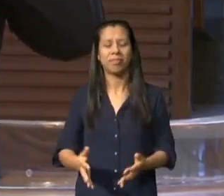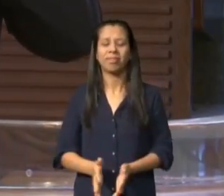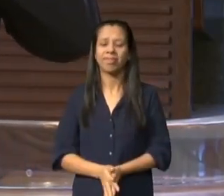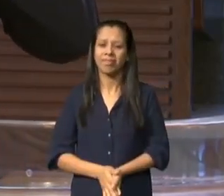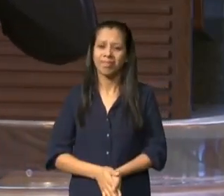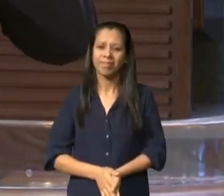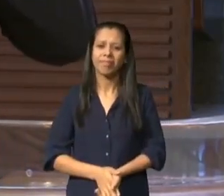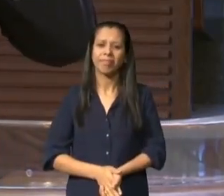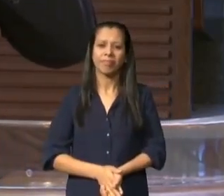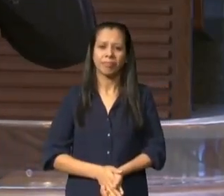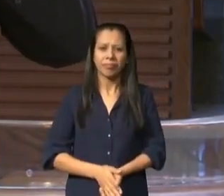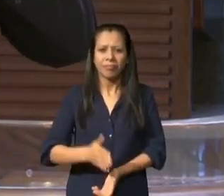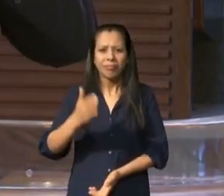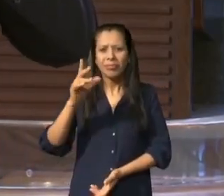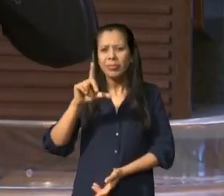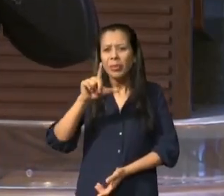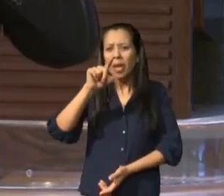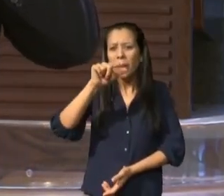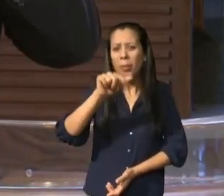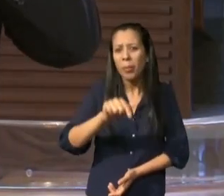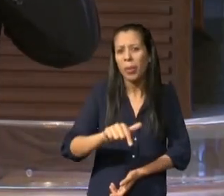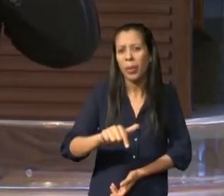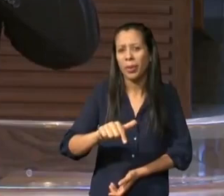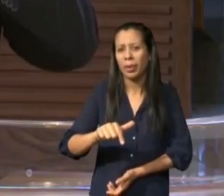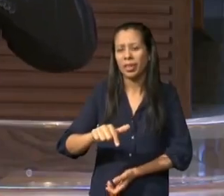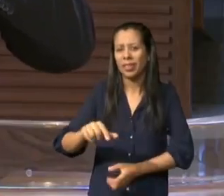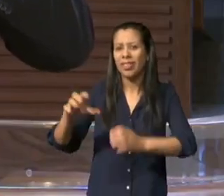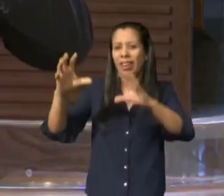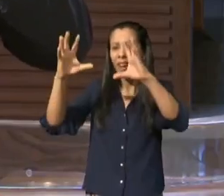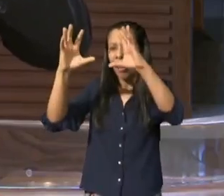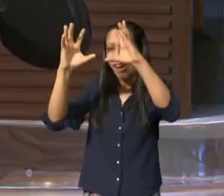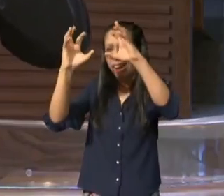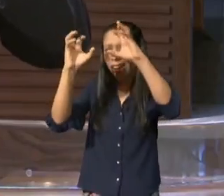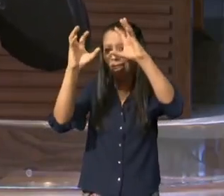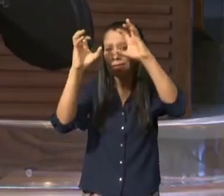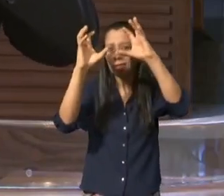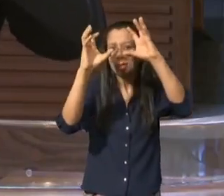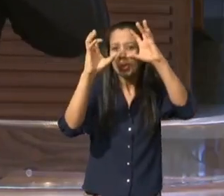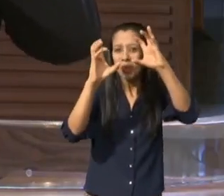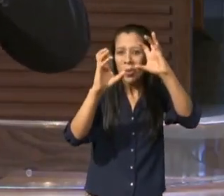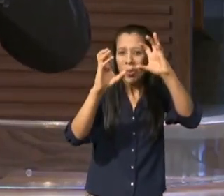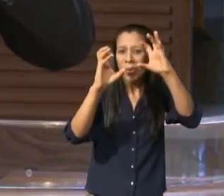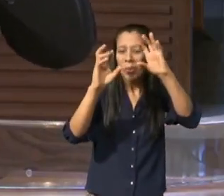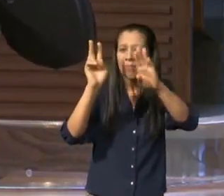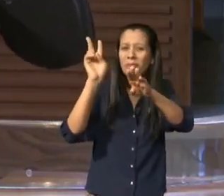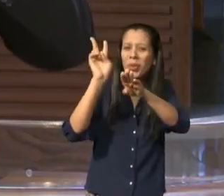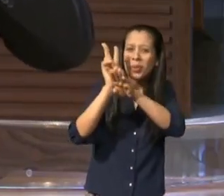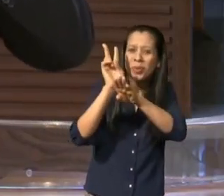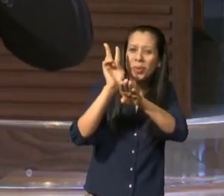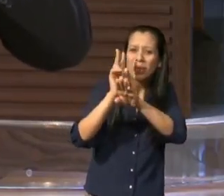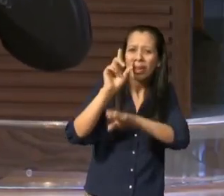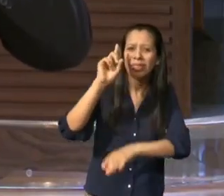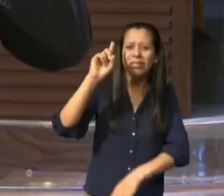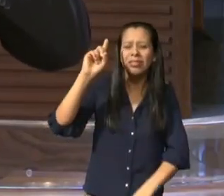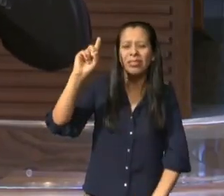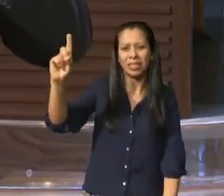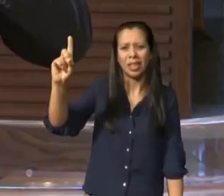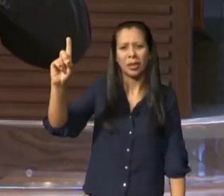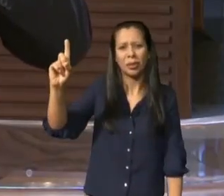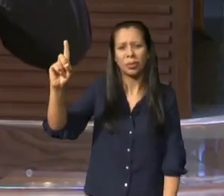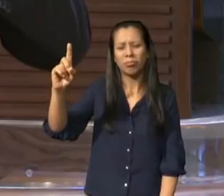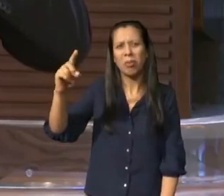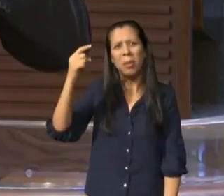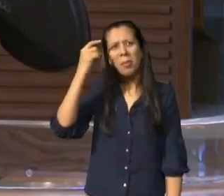do acaso ela pairava sobre eles de dia e de noite caso eles duvidassem que os ensinamentos de Moisés